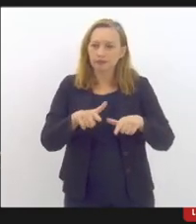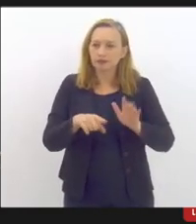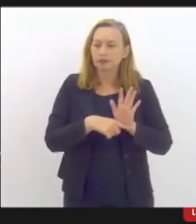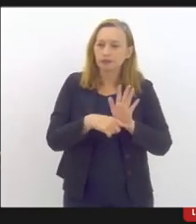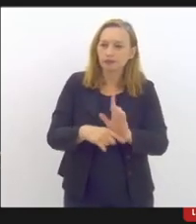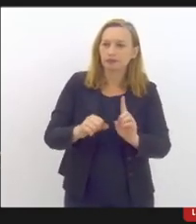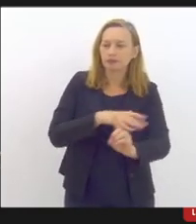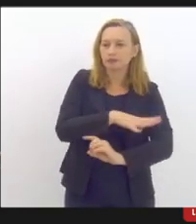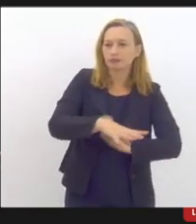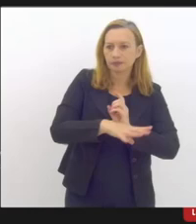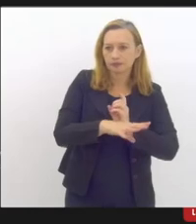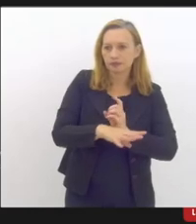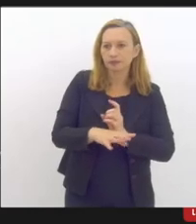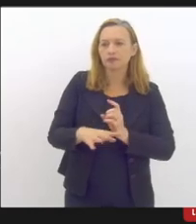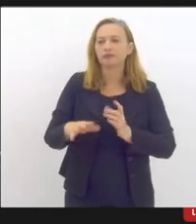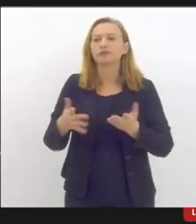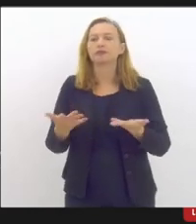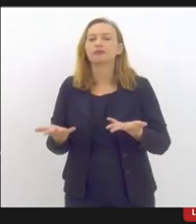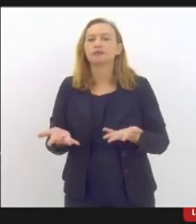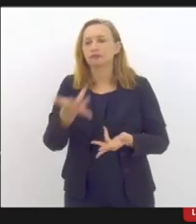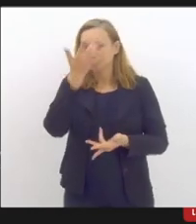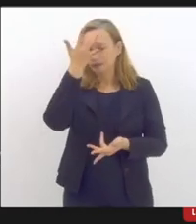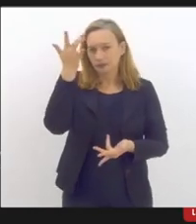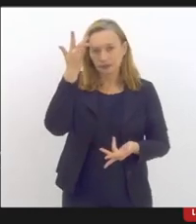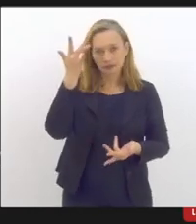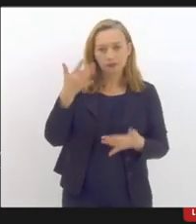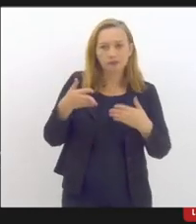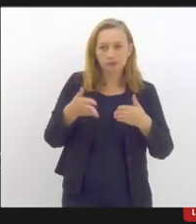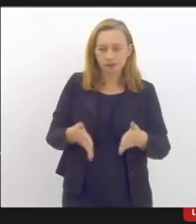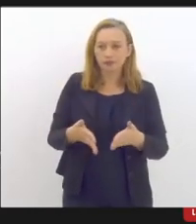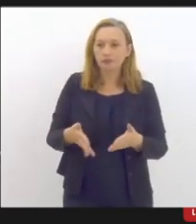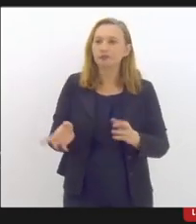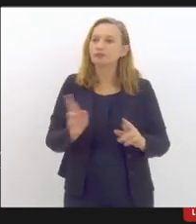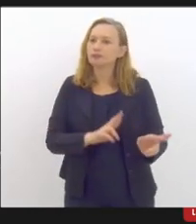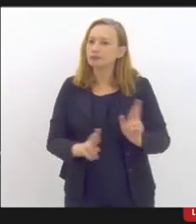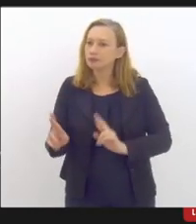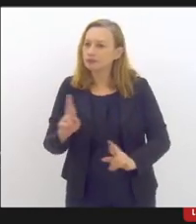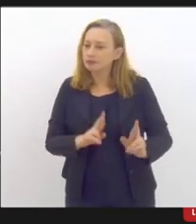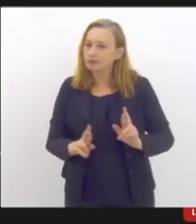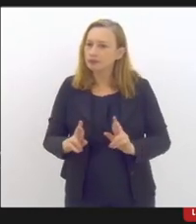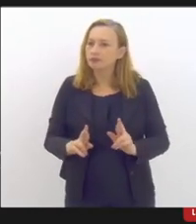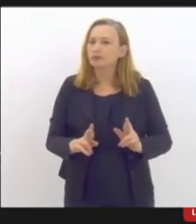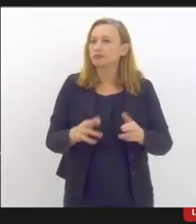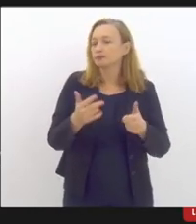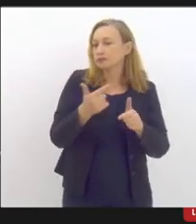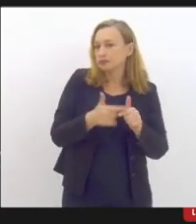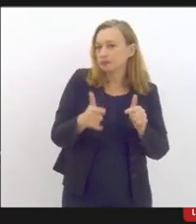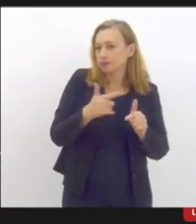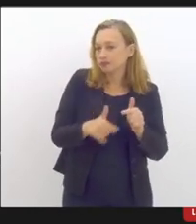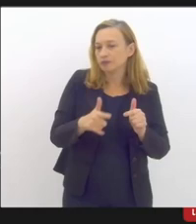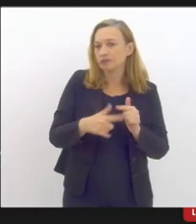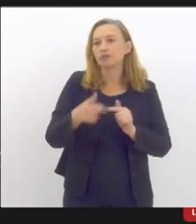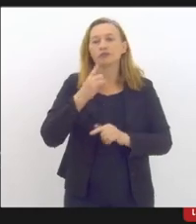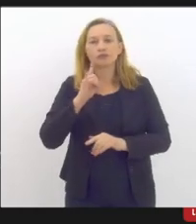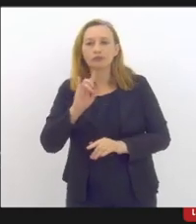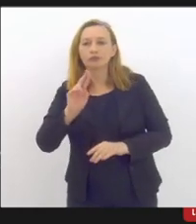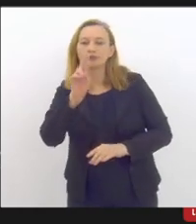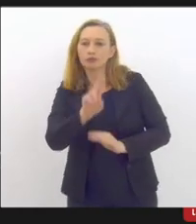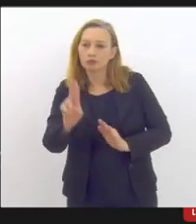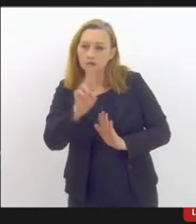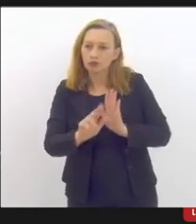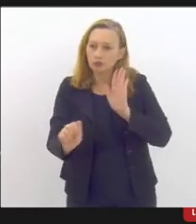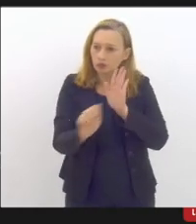por conta de questões de saúde mental seja em relação ao uso problemático né de álcool com outras drogas